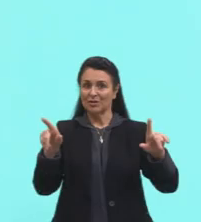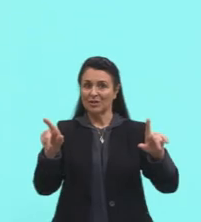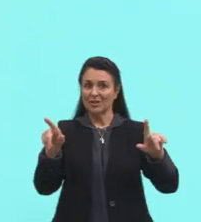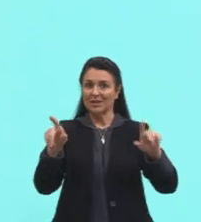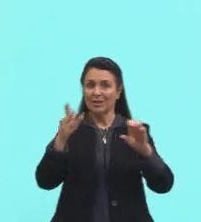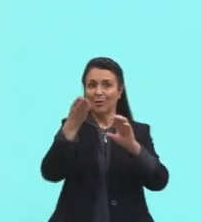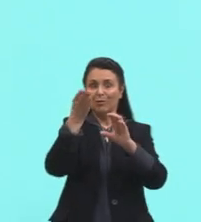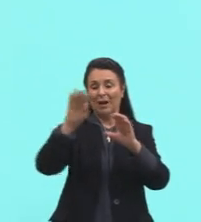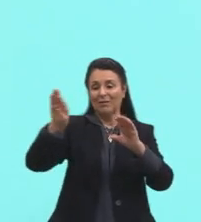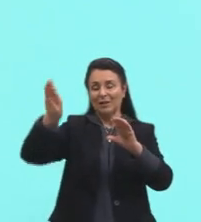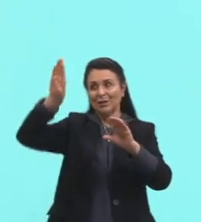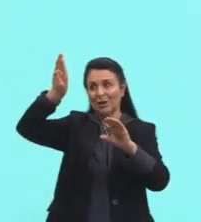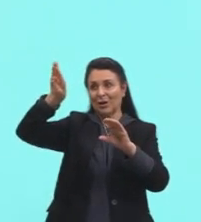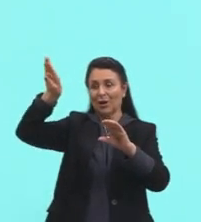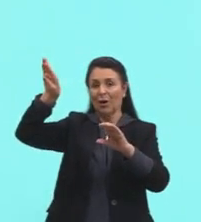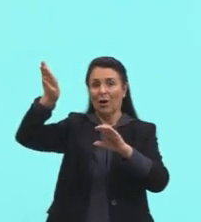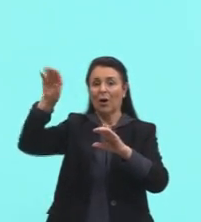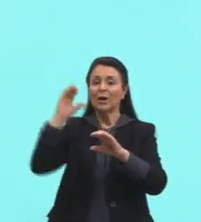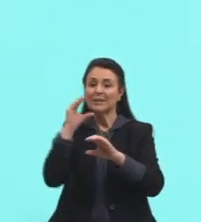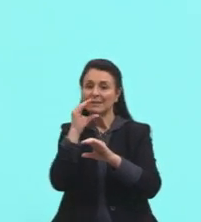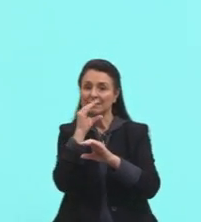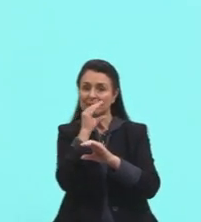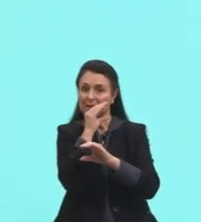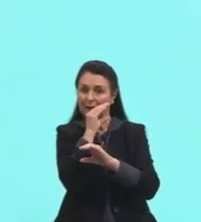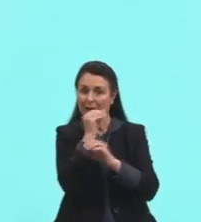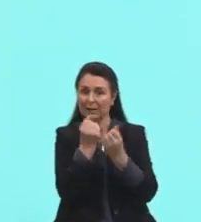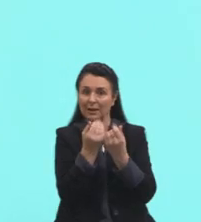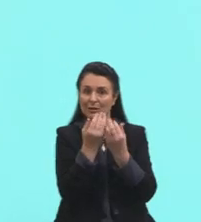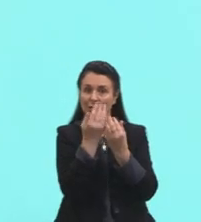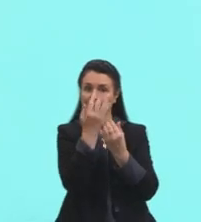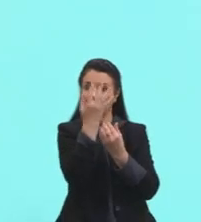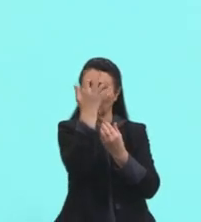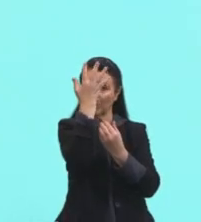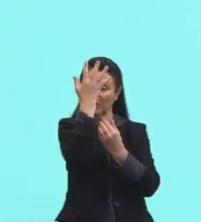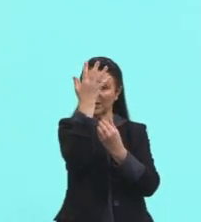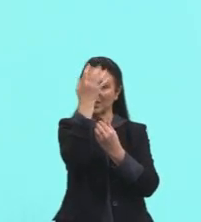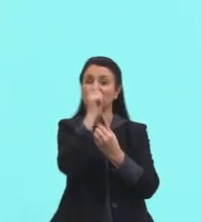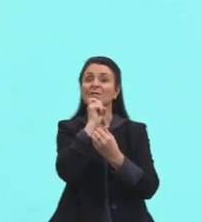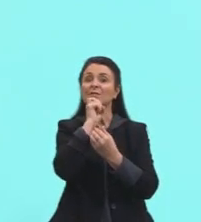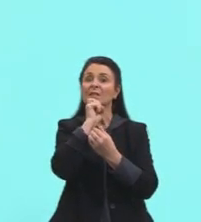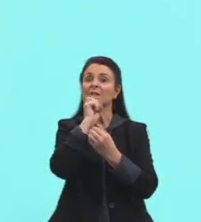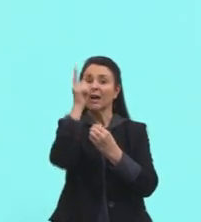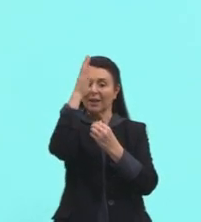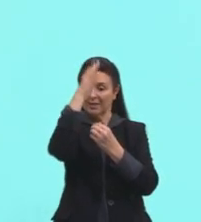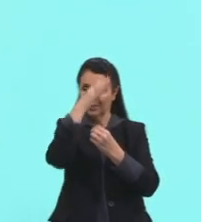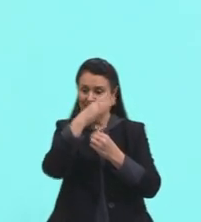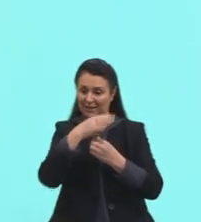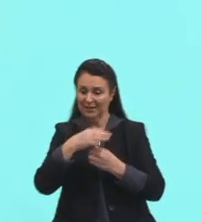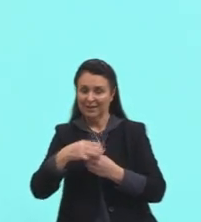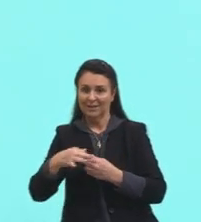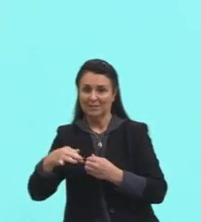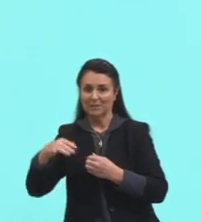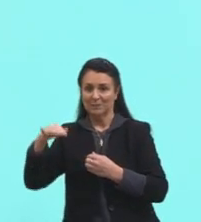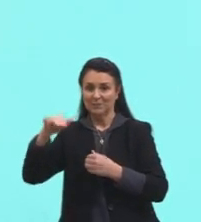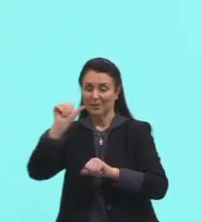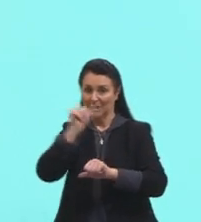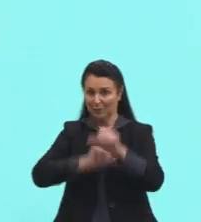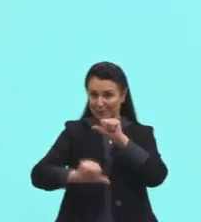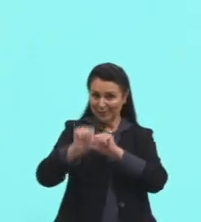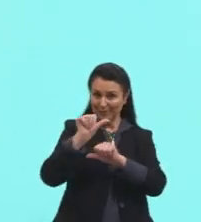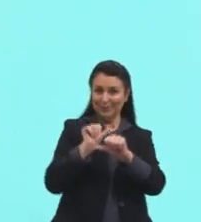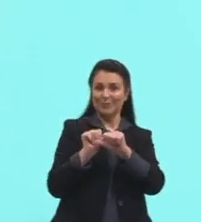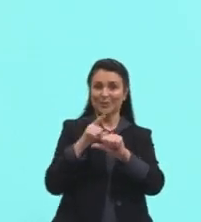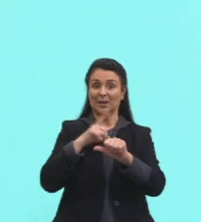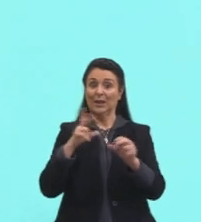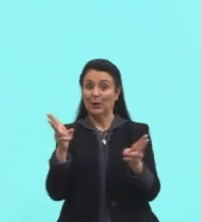convecção, esquenta, esfria, esquenta, sobe, esfria, desce. Então, tu vai ter um vento aqui,